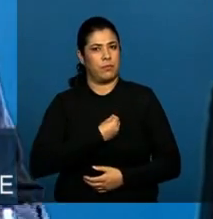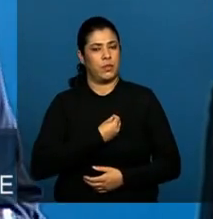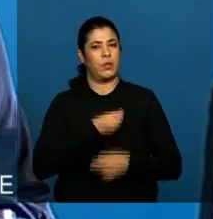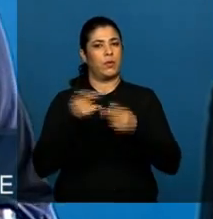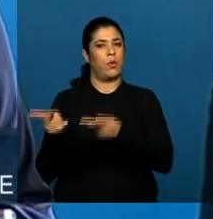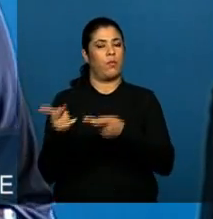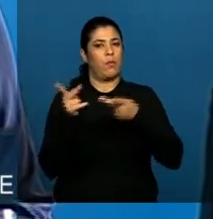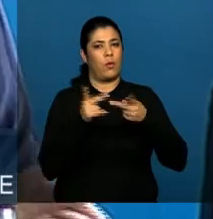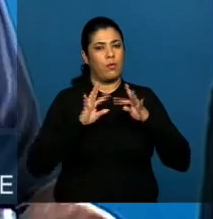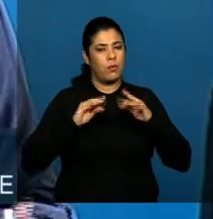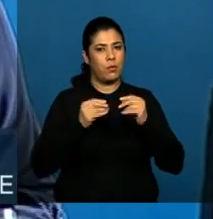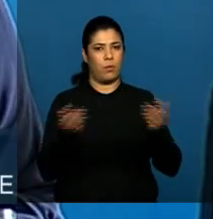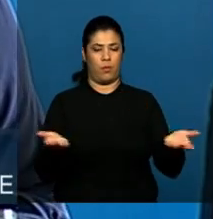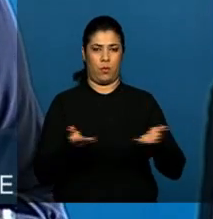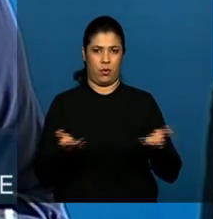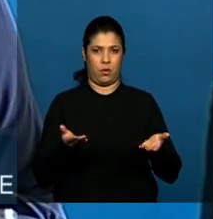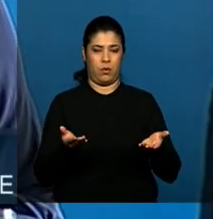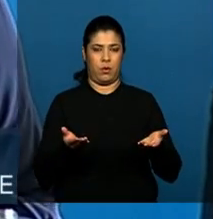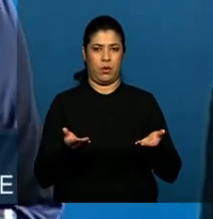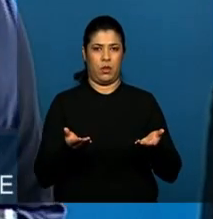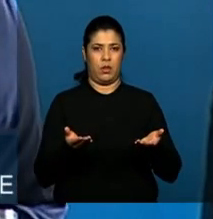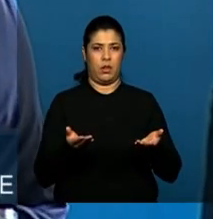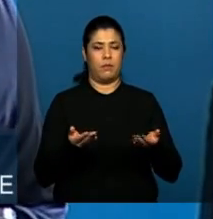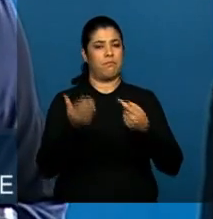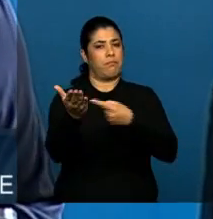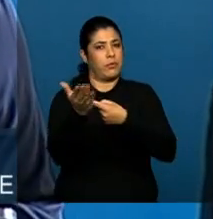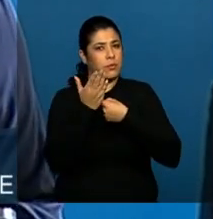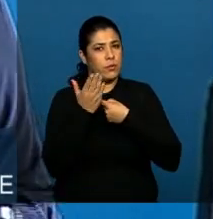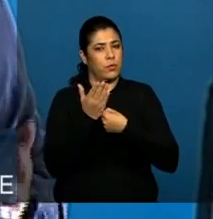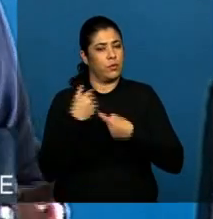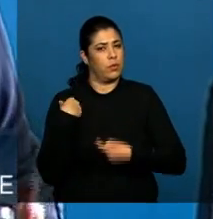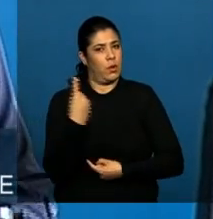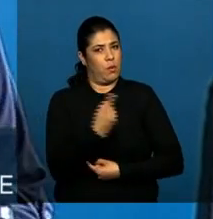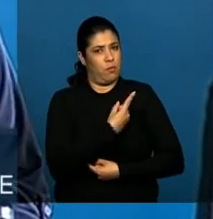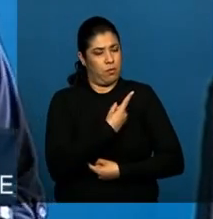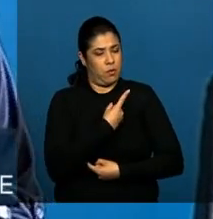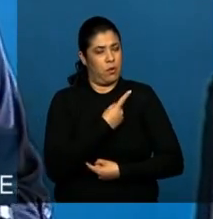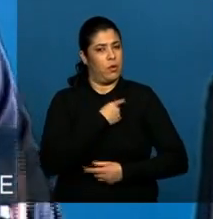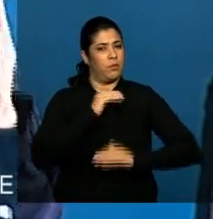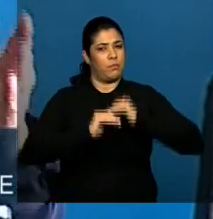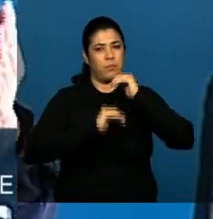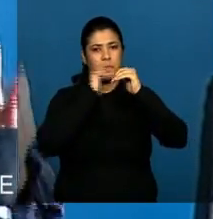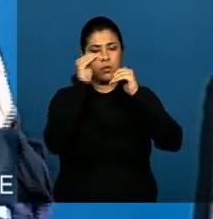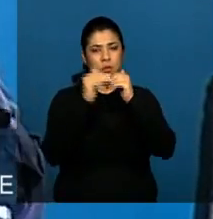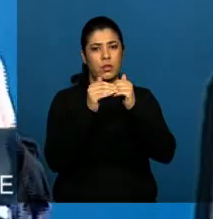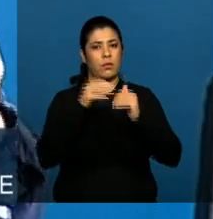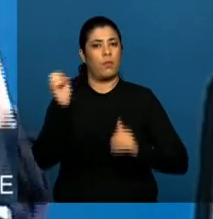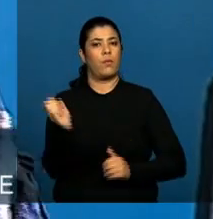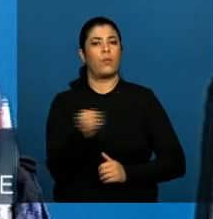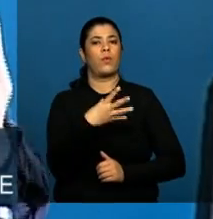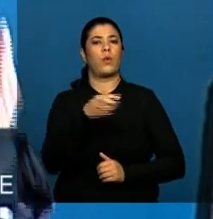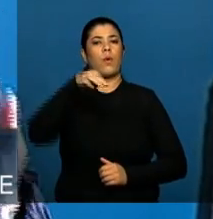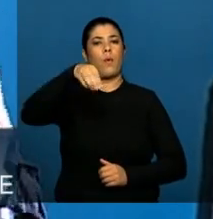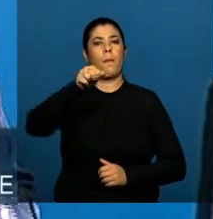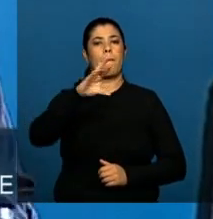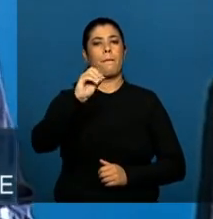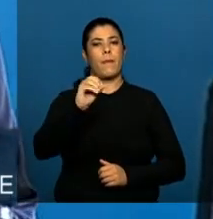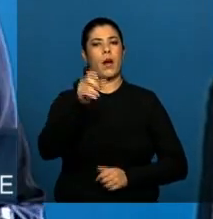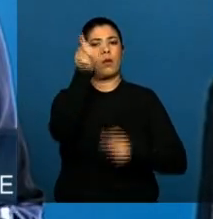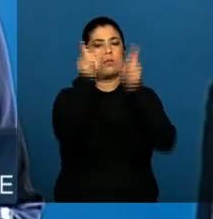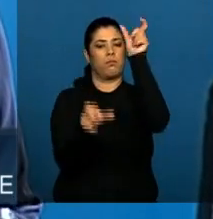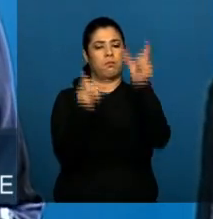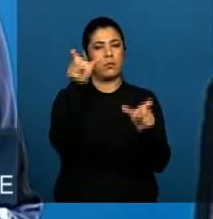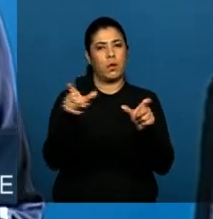convido a todos para nos ajudar a construir esse novo marco da cidadania,